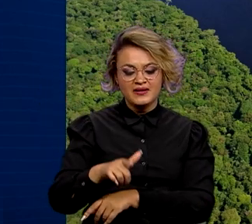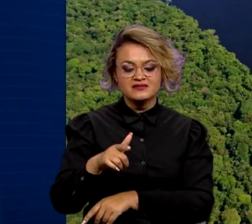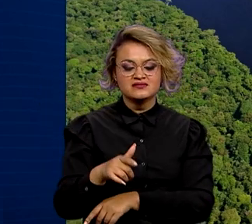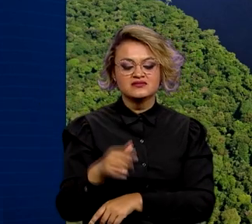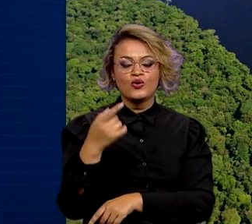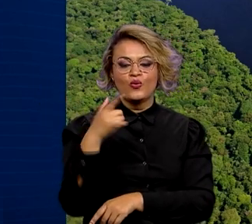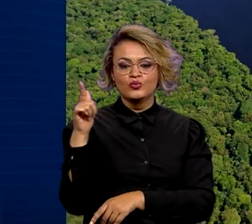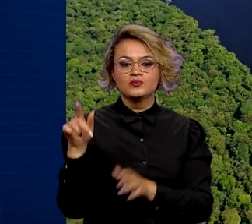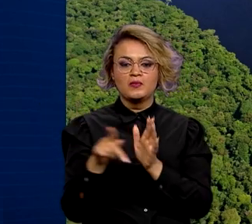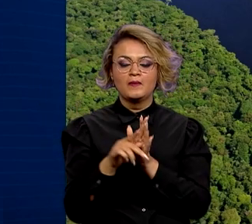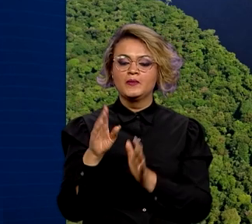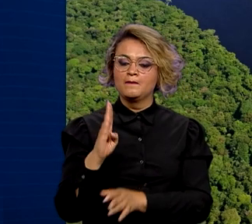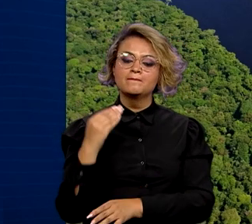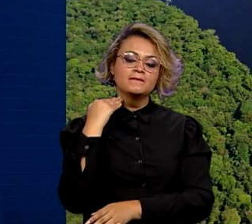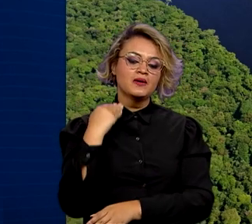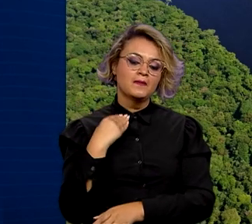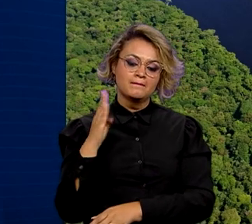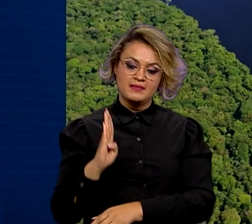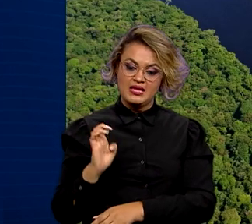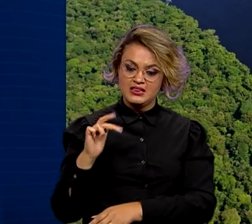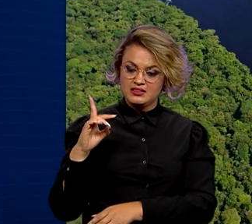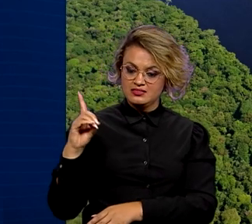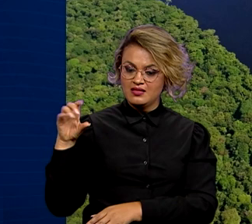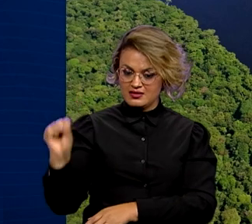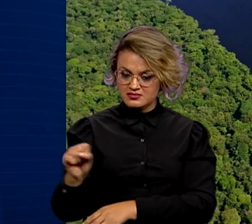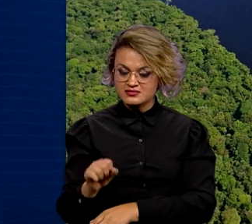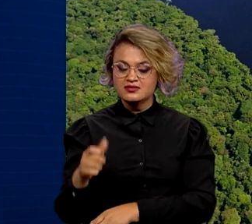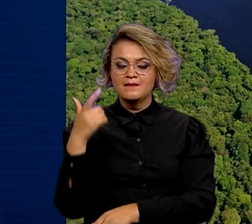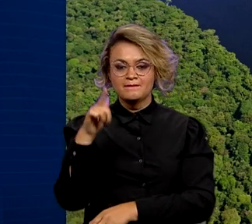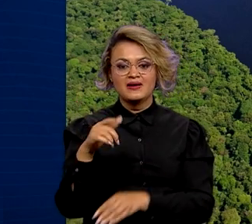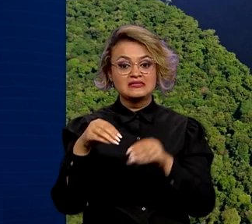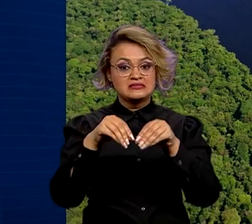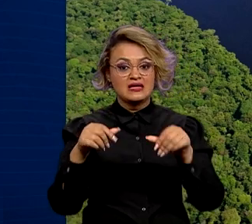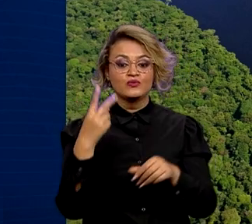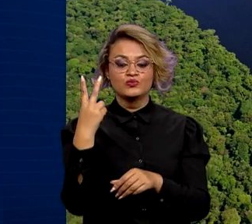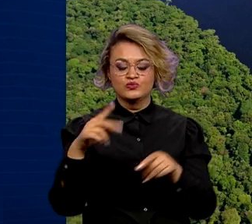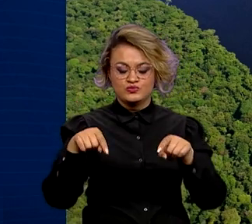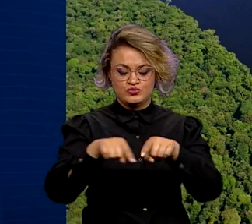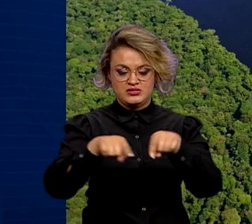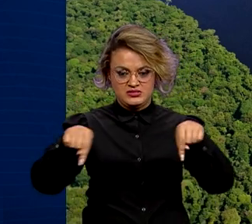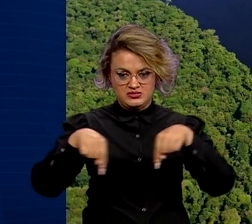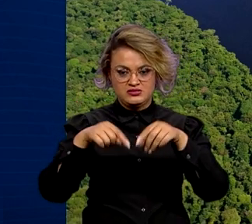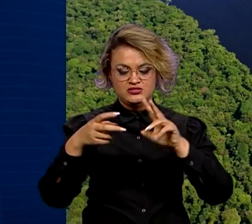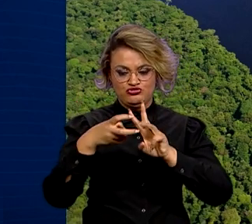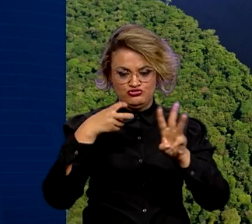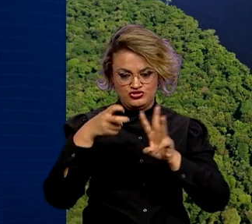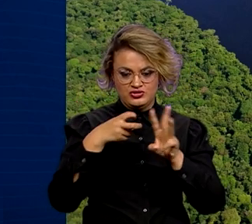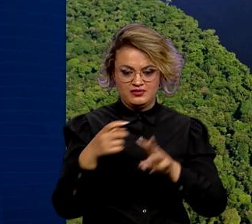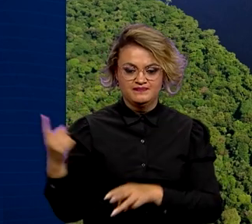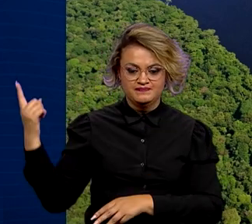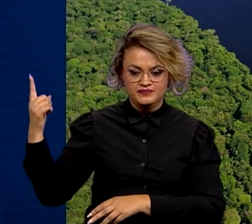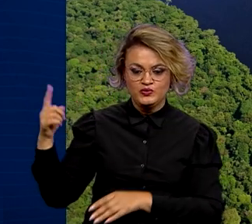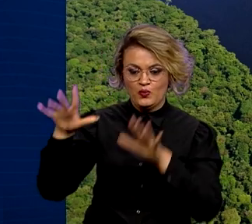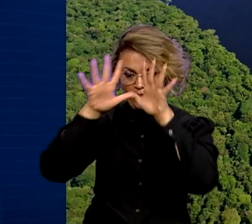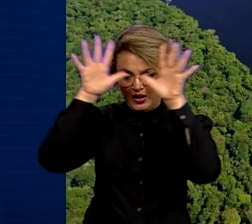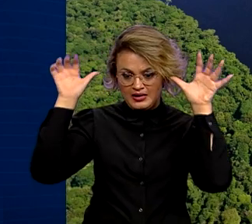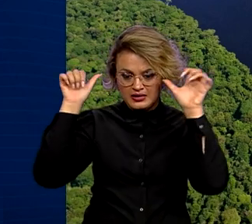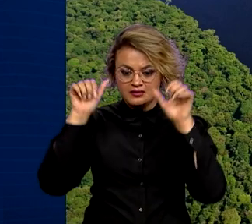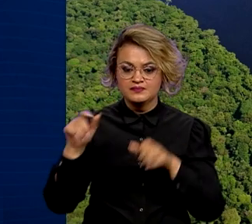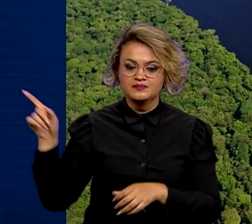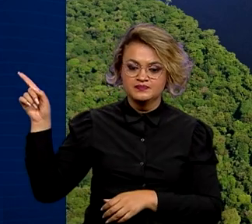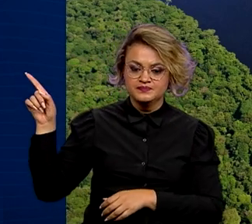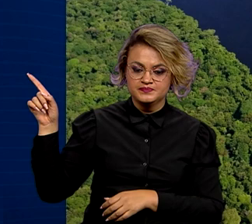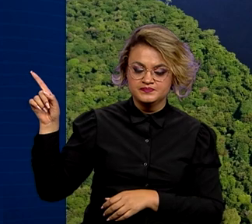virão do BNDES. Também foram demarcadas duas novas terras indígenas, a do rio Gregório, no estado do Acre, e a de